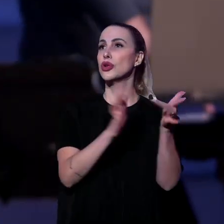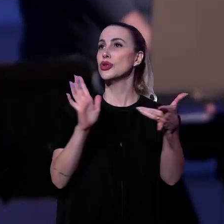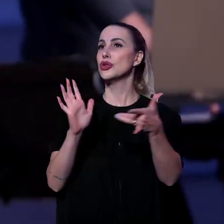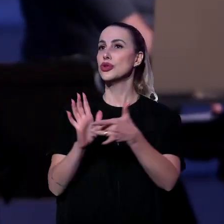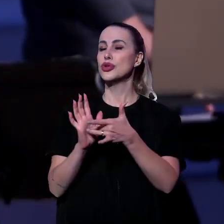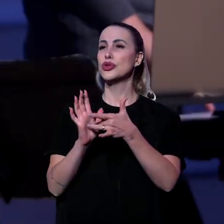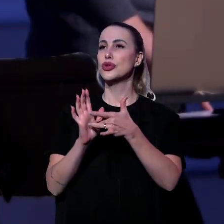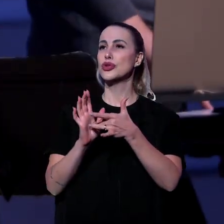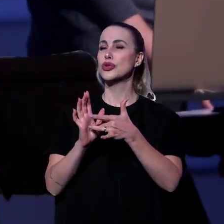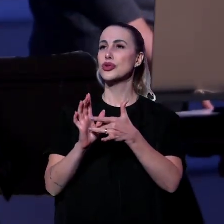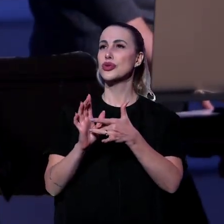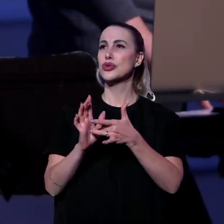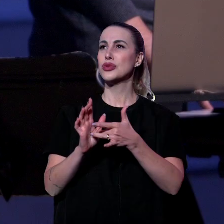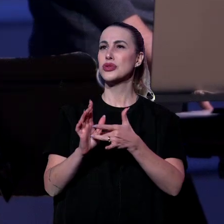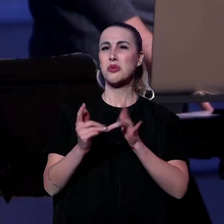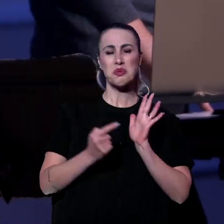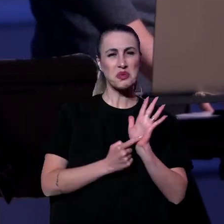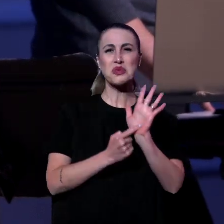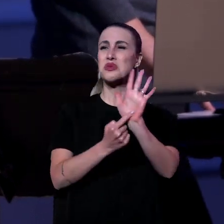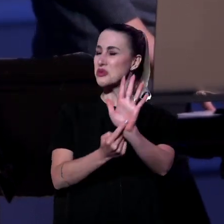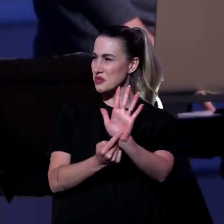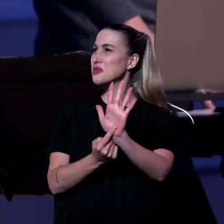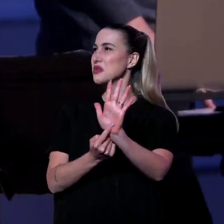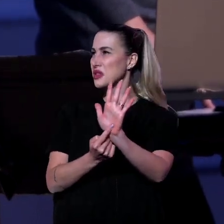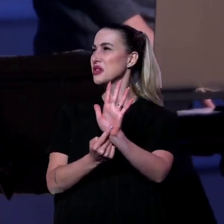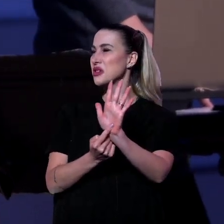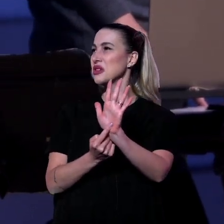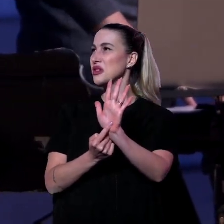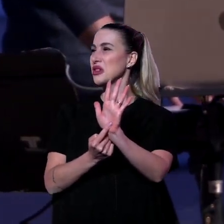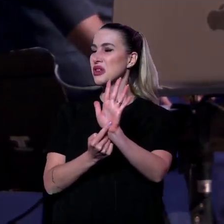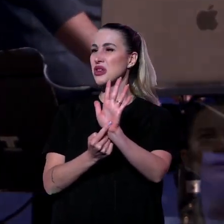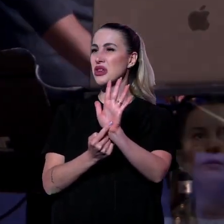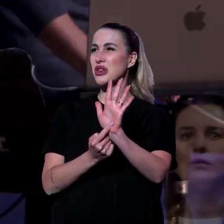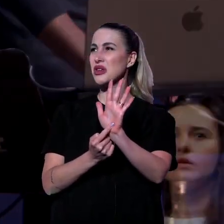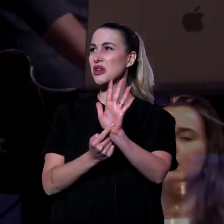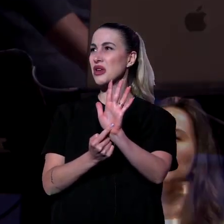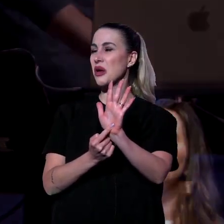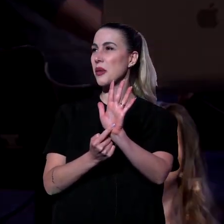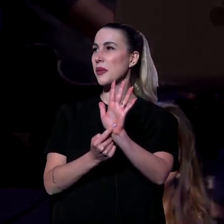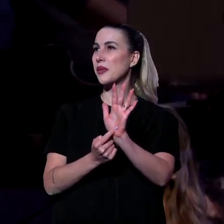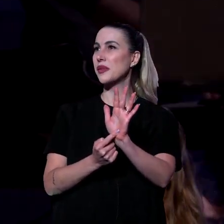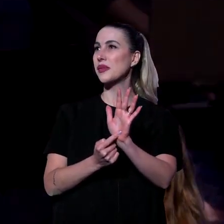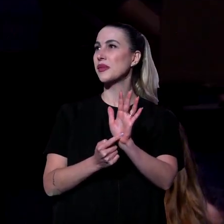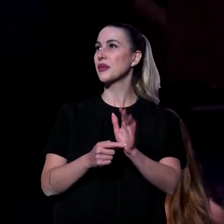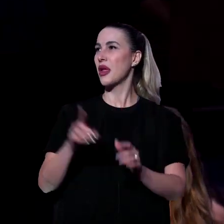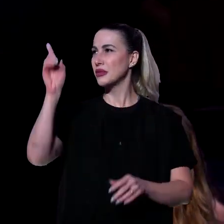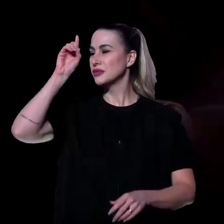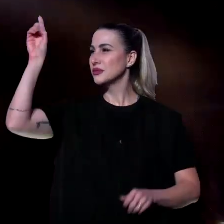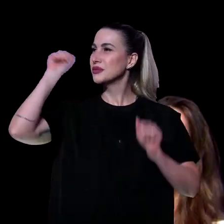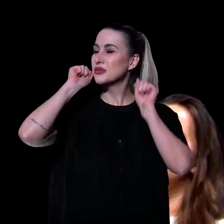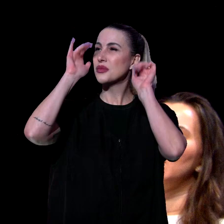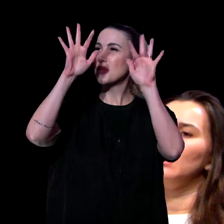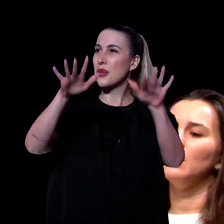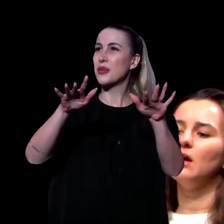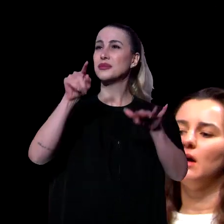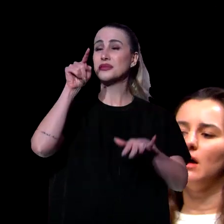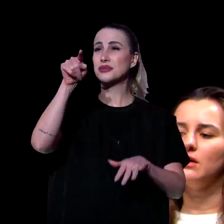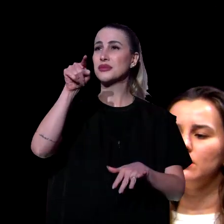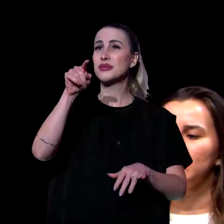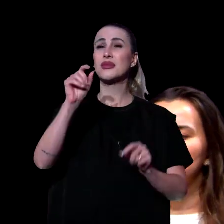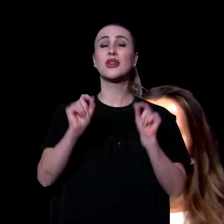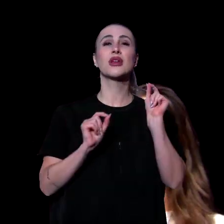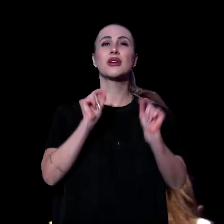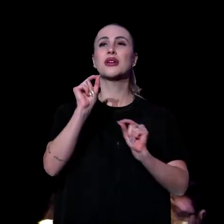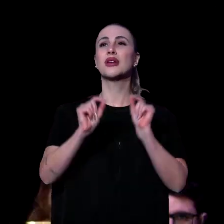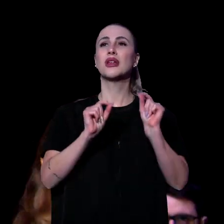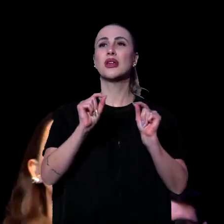decisão de entrega, de reconhecer que Ele é teu Salvador. Deus te abençoe lá no fundo, minha irmã. Deus te abençoe. Alguém mais